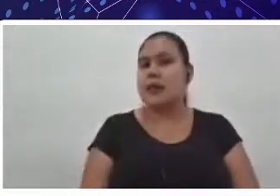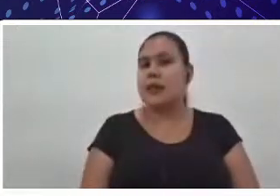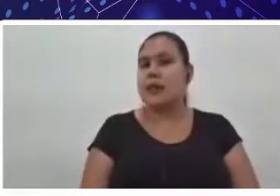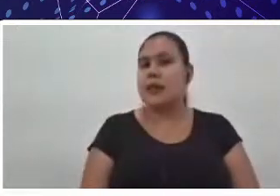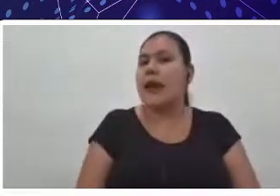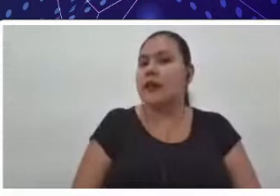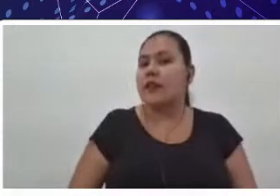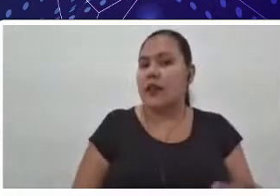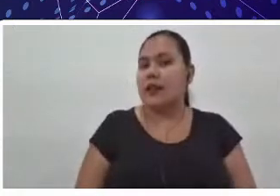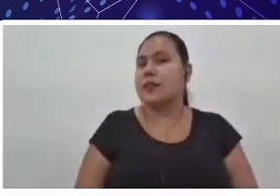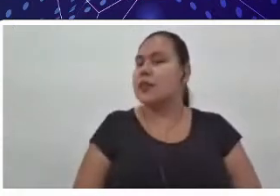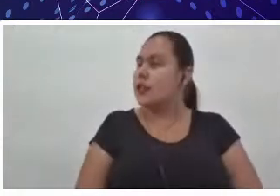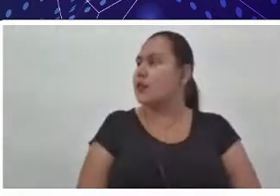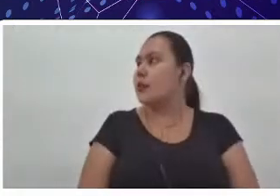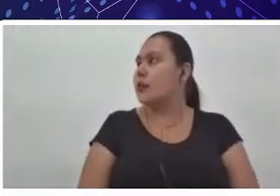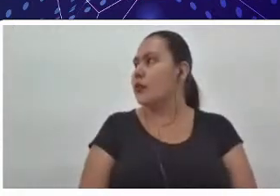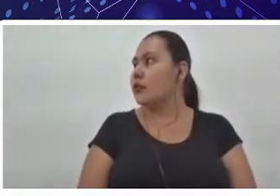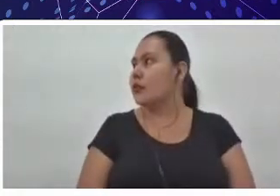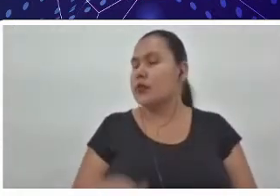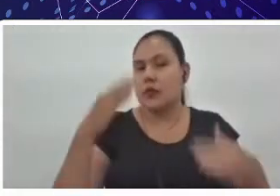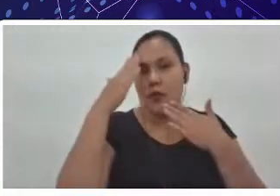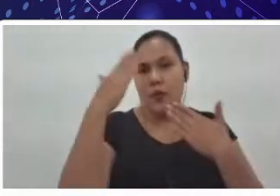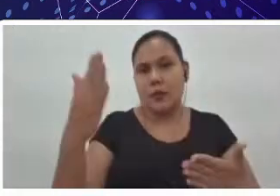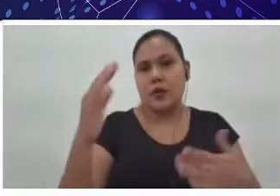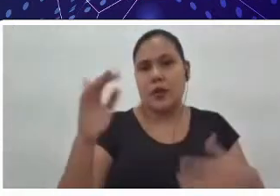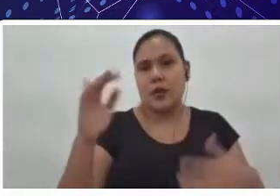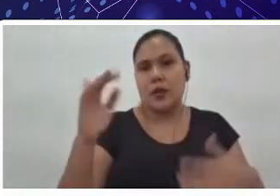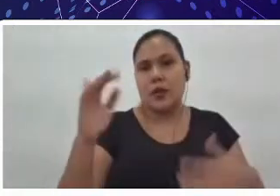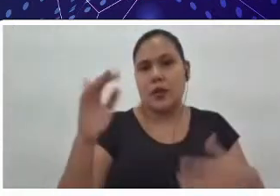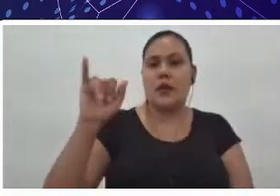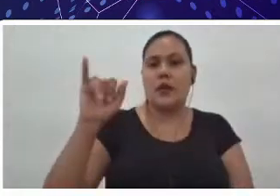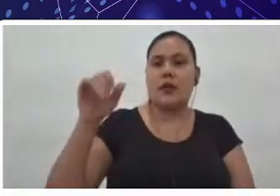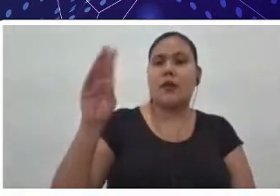Obrigado, Bruna, professora Bruna, e obrigado, Jéssica.